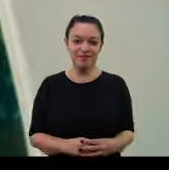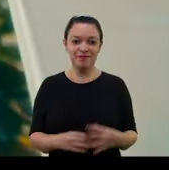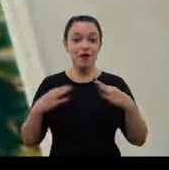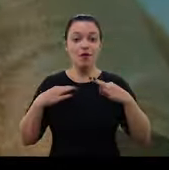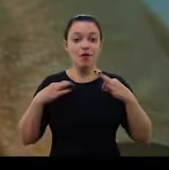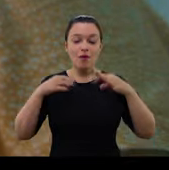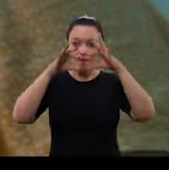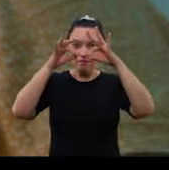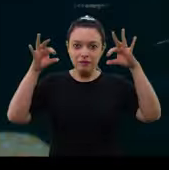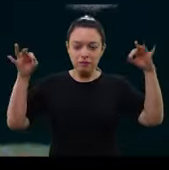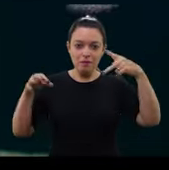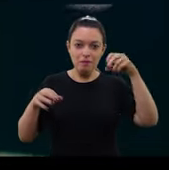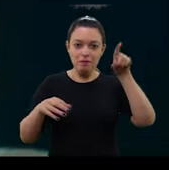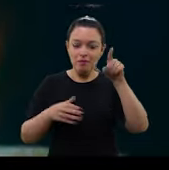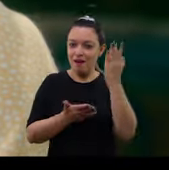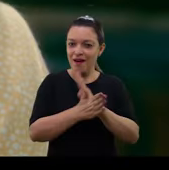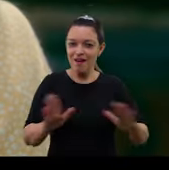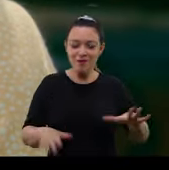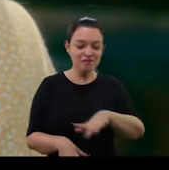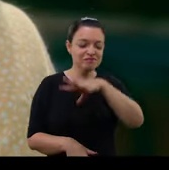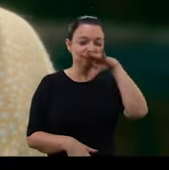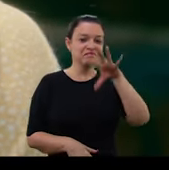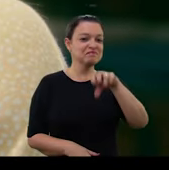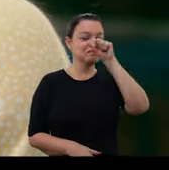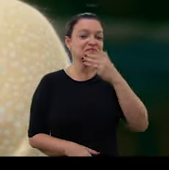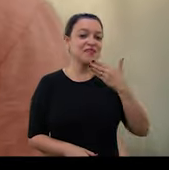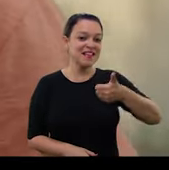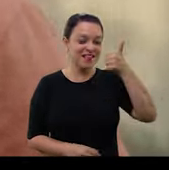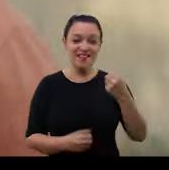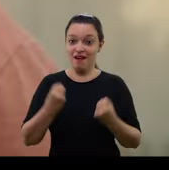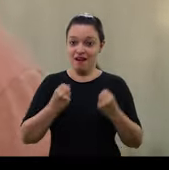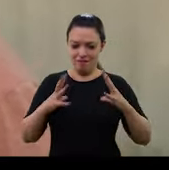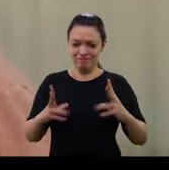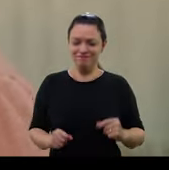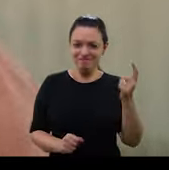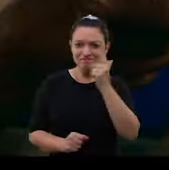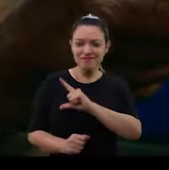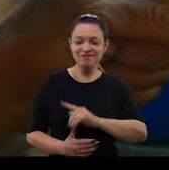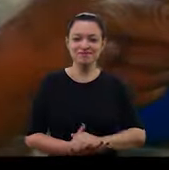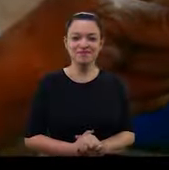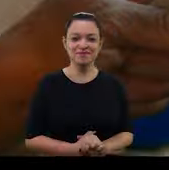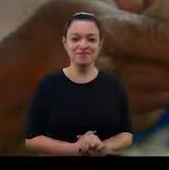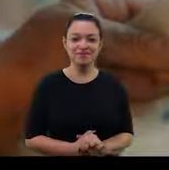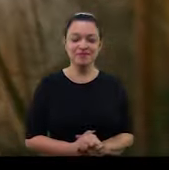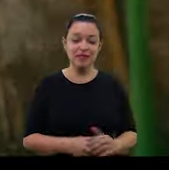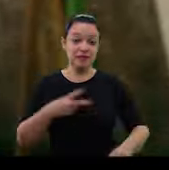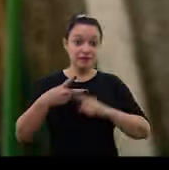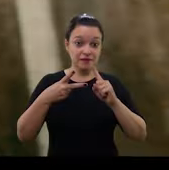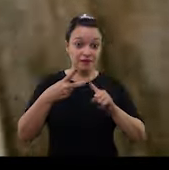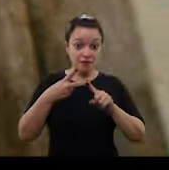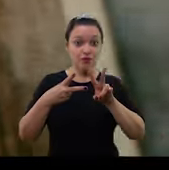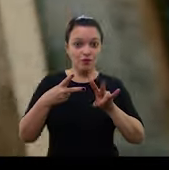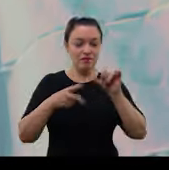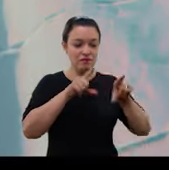A roupa no Varal não enche mais de pó. O ar fica mais limpo e a gente respira melhor. O carro limpo? Fica limpo. Na segunda